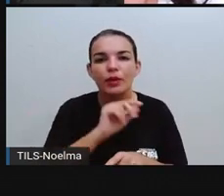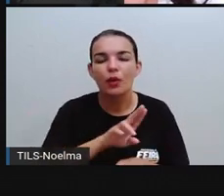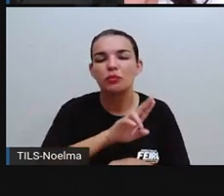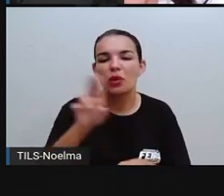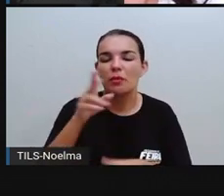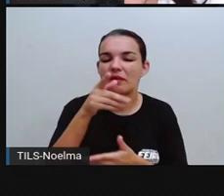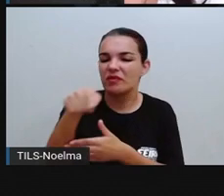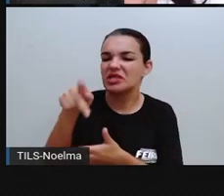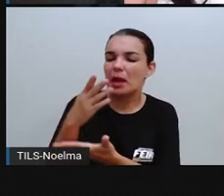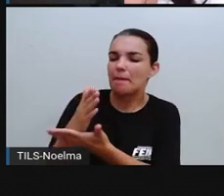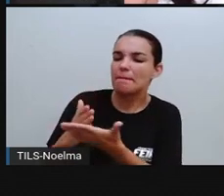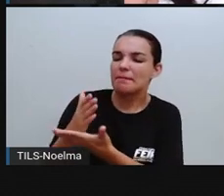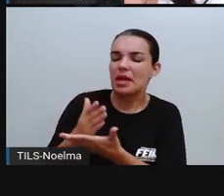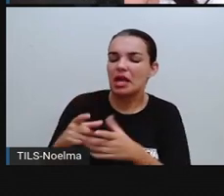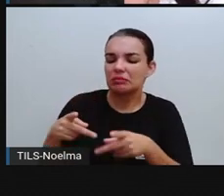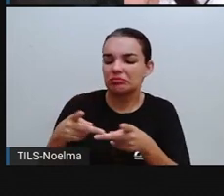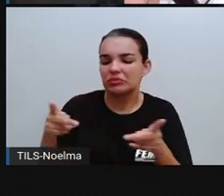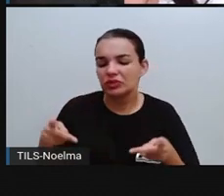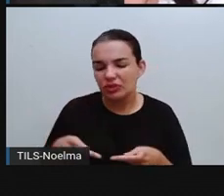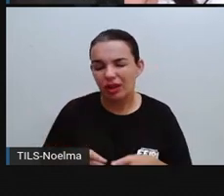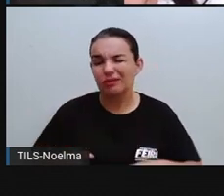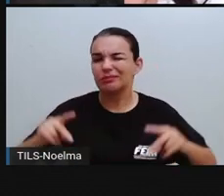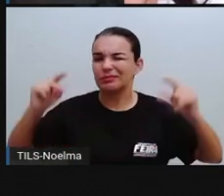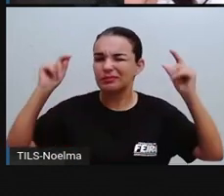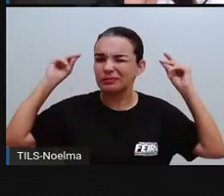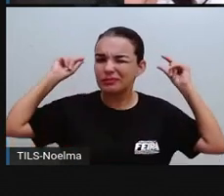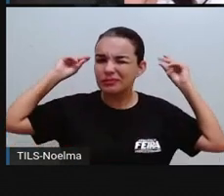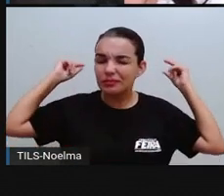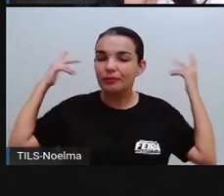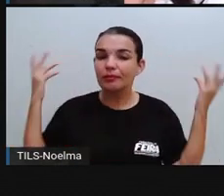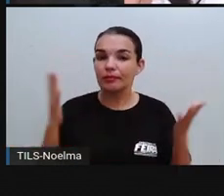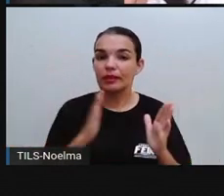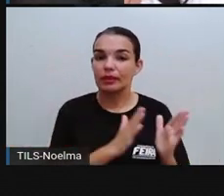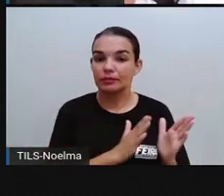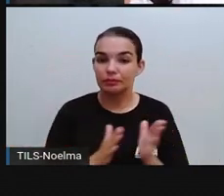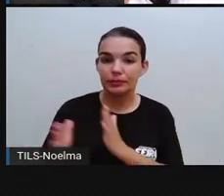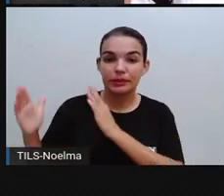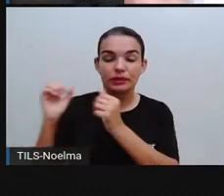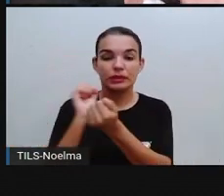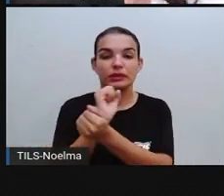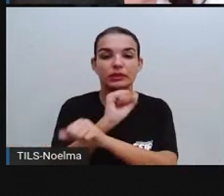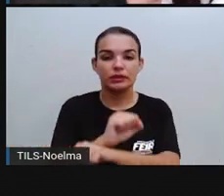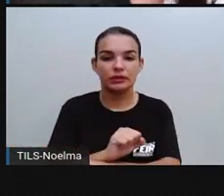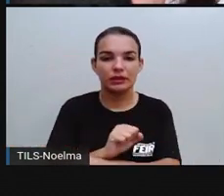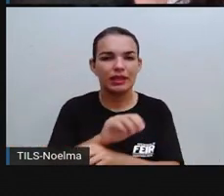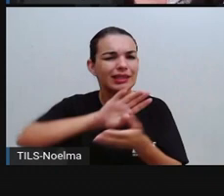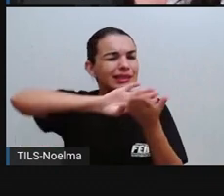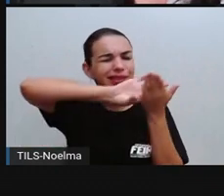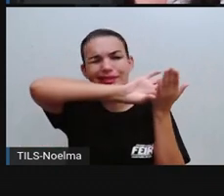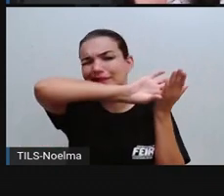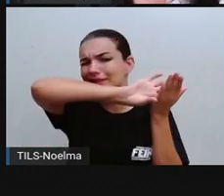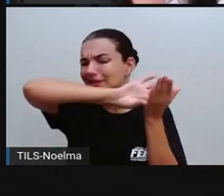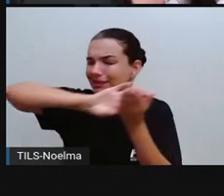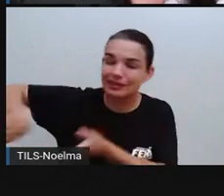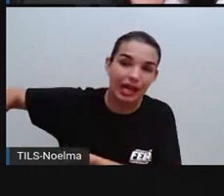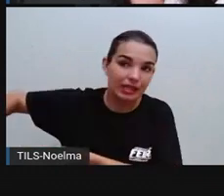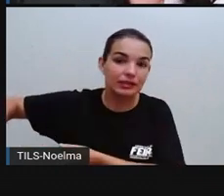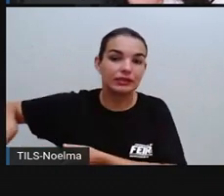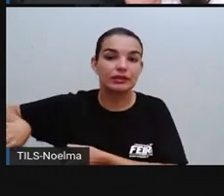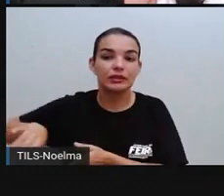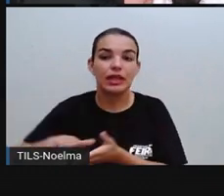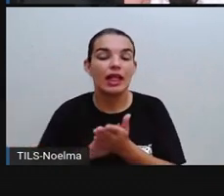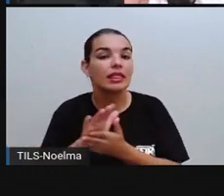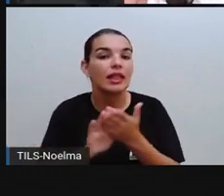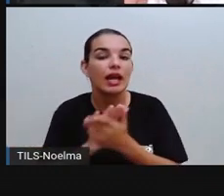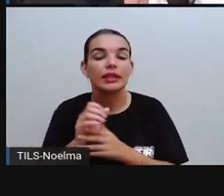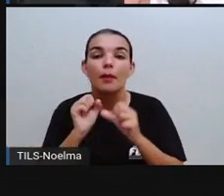tigela. Então, vem daquele período da escravidão. Então, em vez de a gente usar isso, a